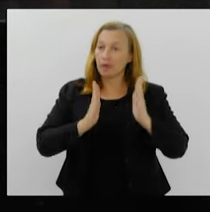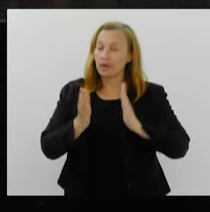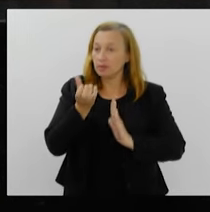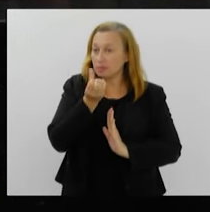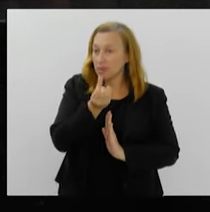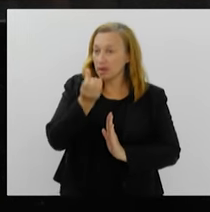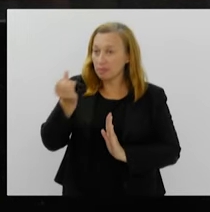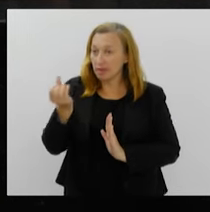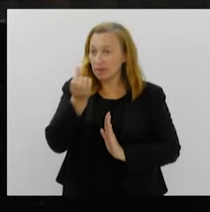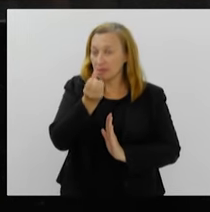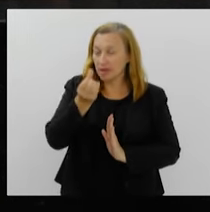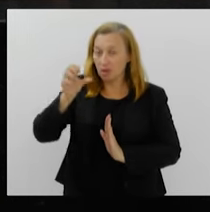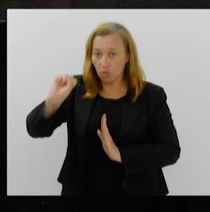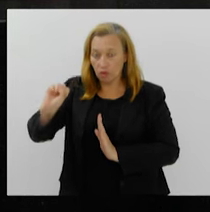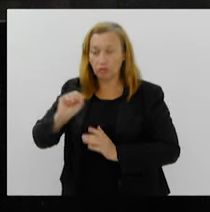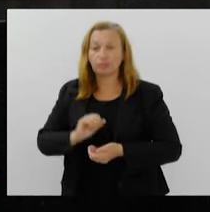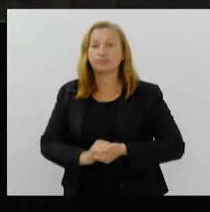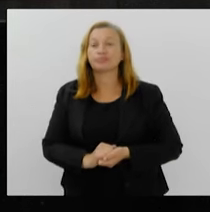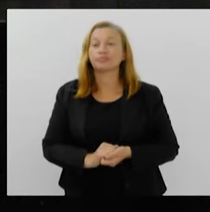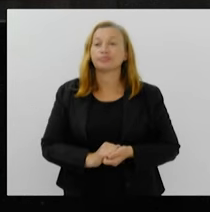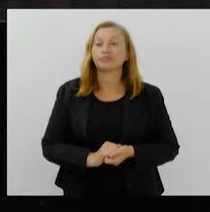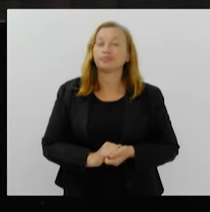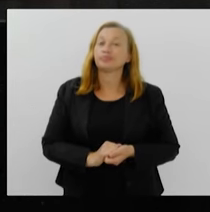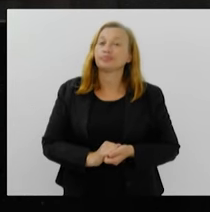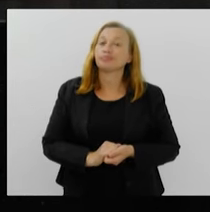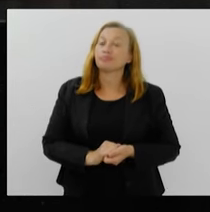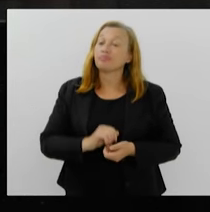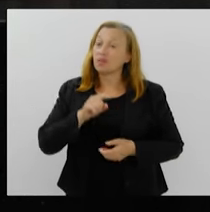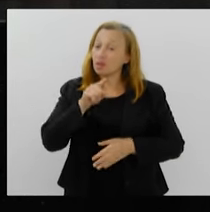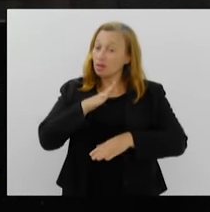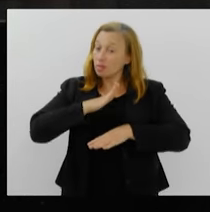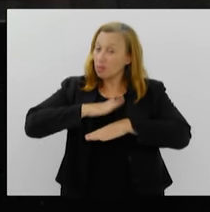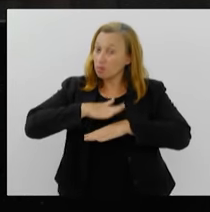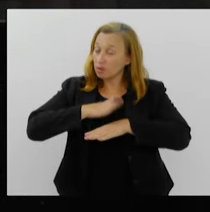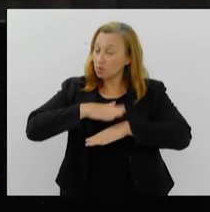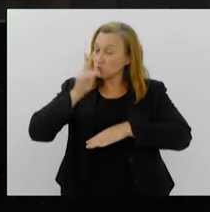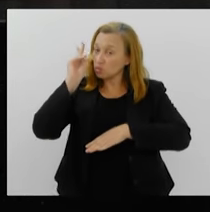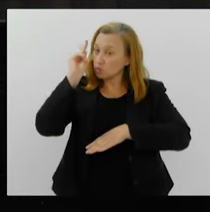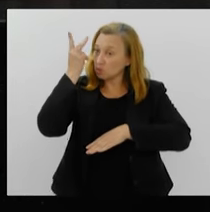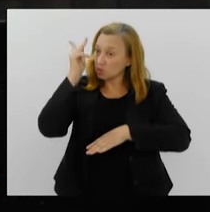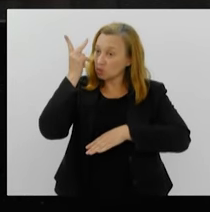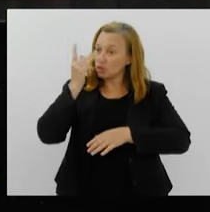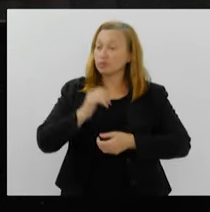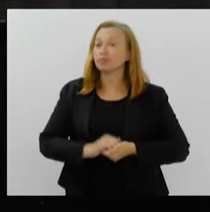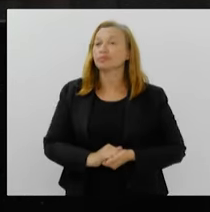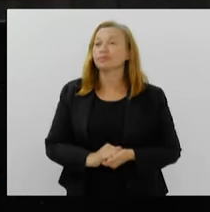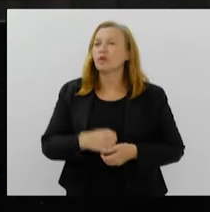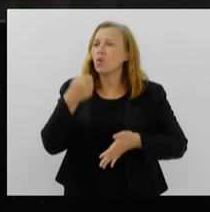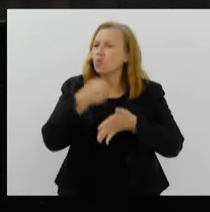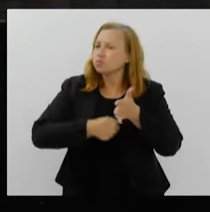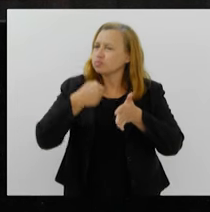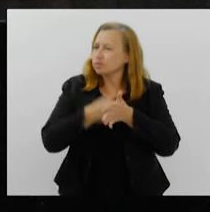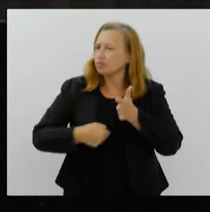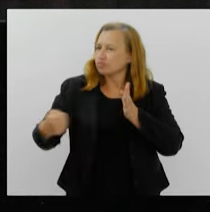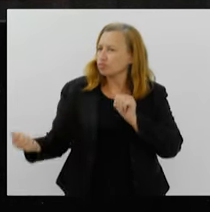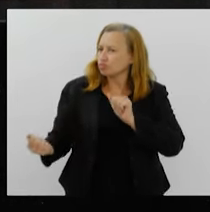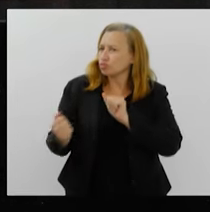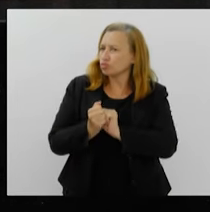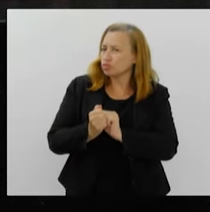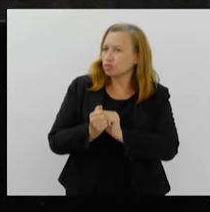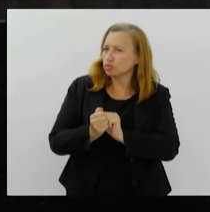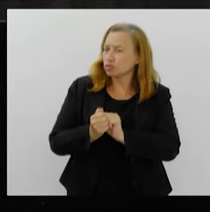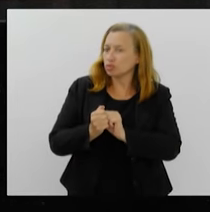68. E naquele momento histórico, lutávamos para a